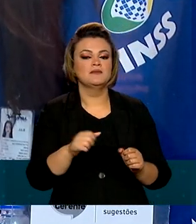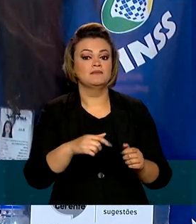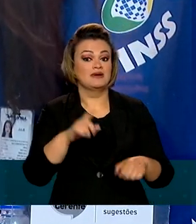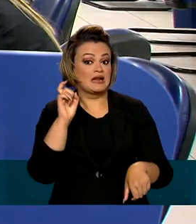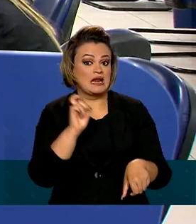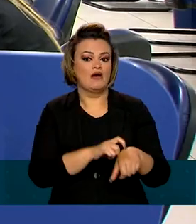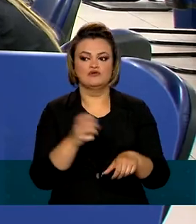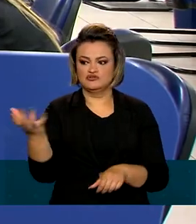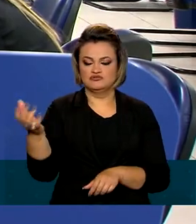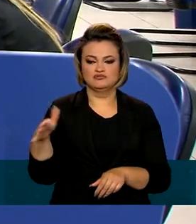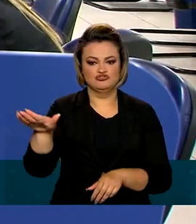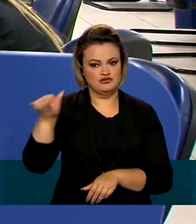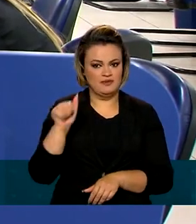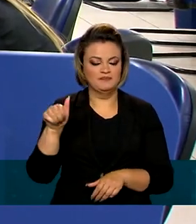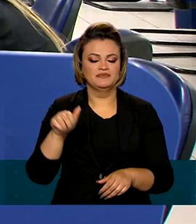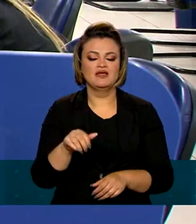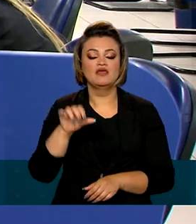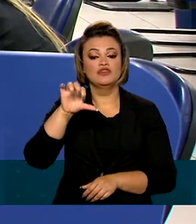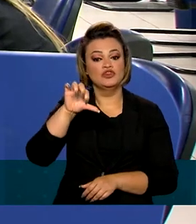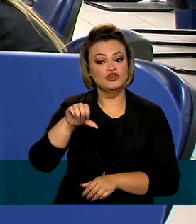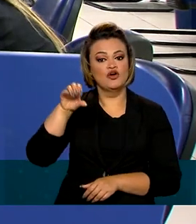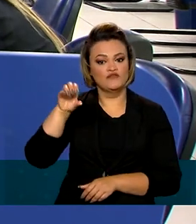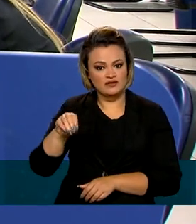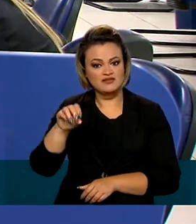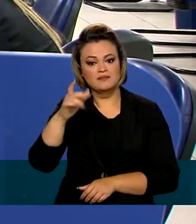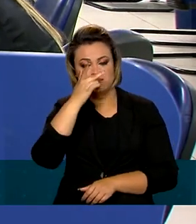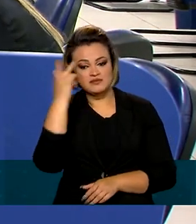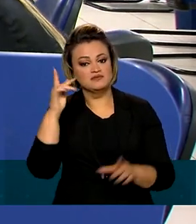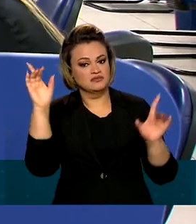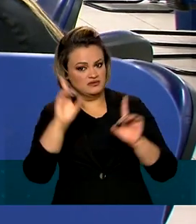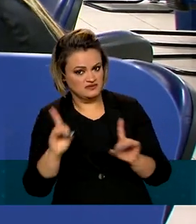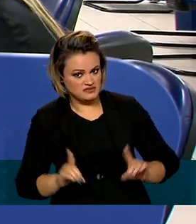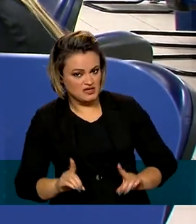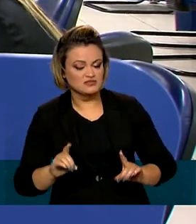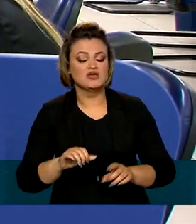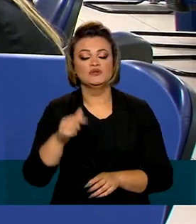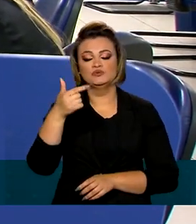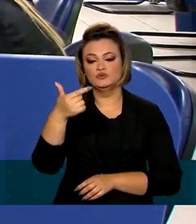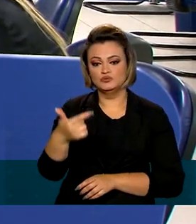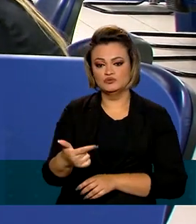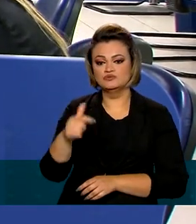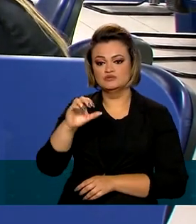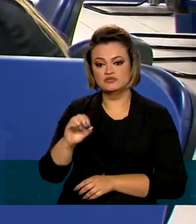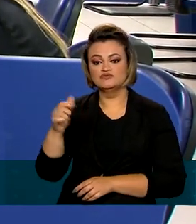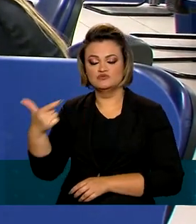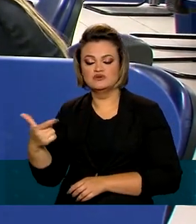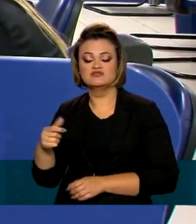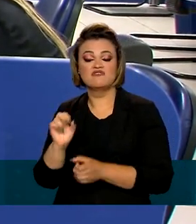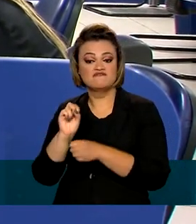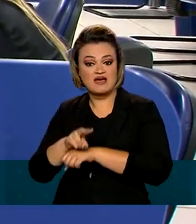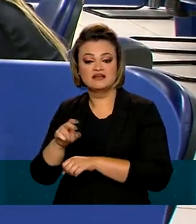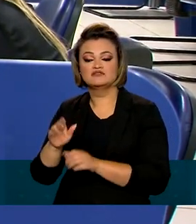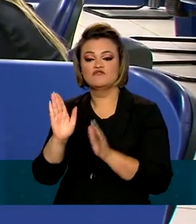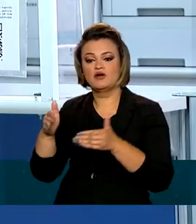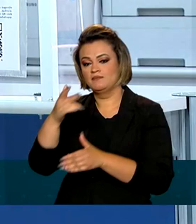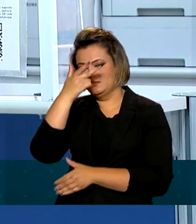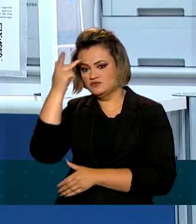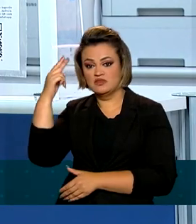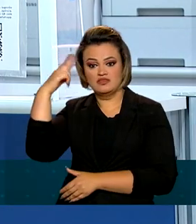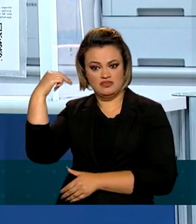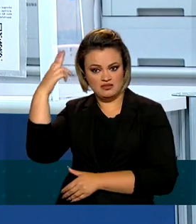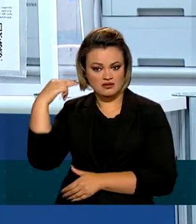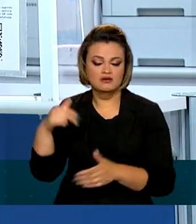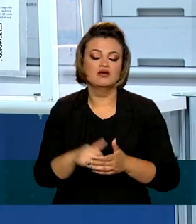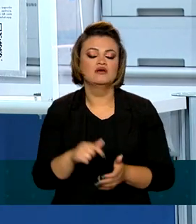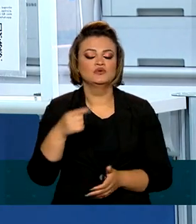imediata. Desse total, 90 são para pessoas com deficiência e 202 destinadas a pessoas negras. E